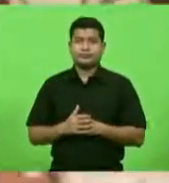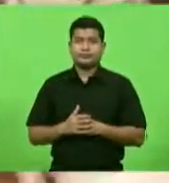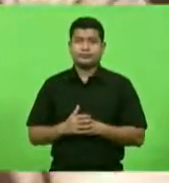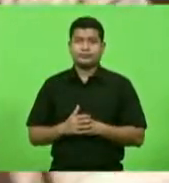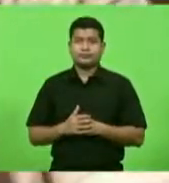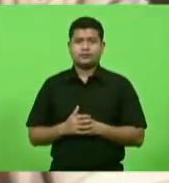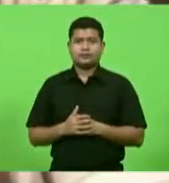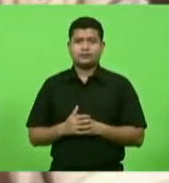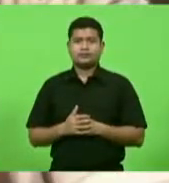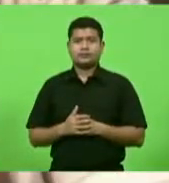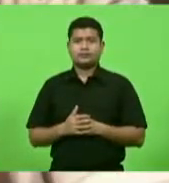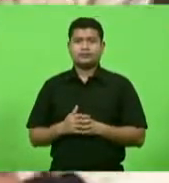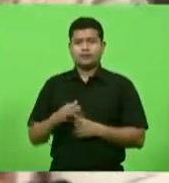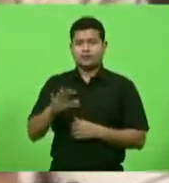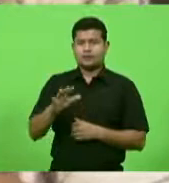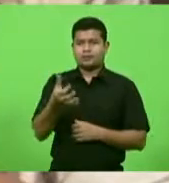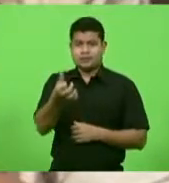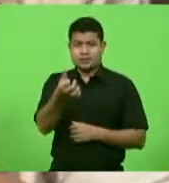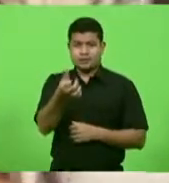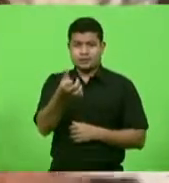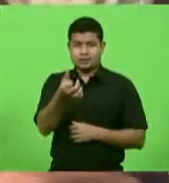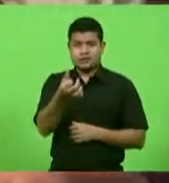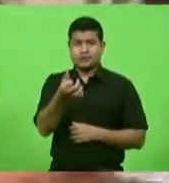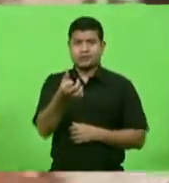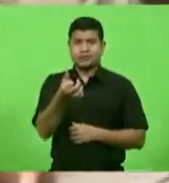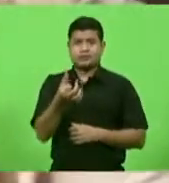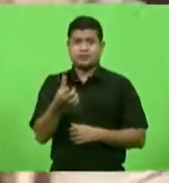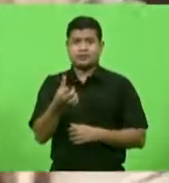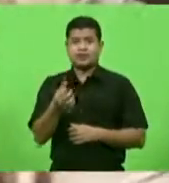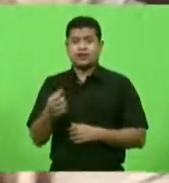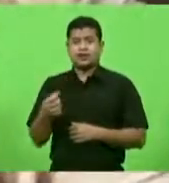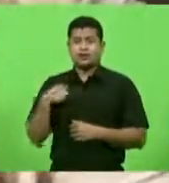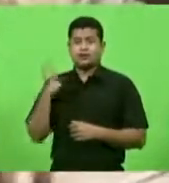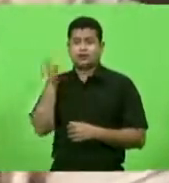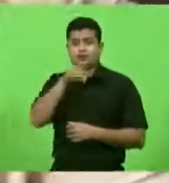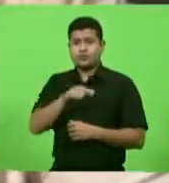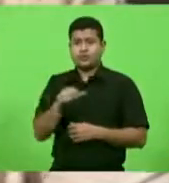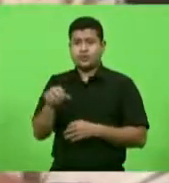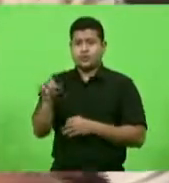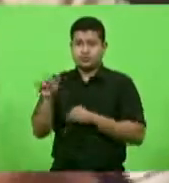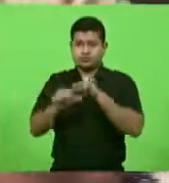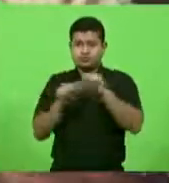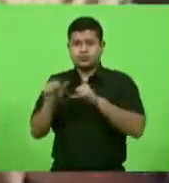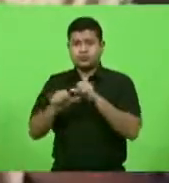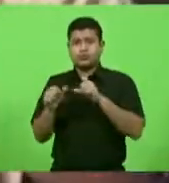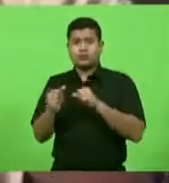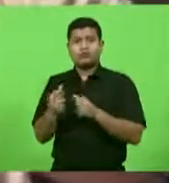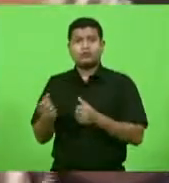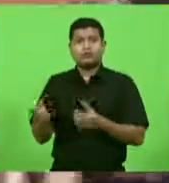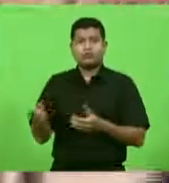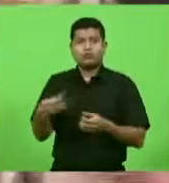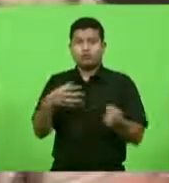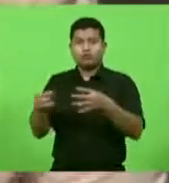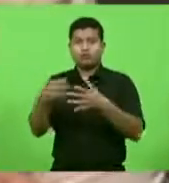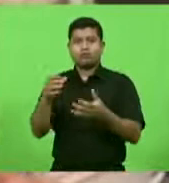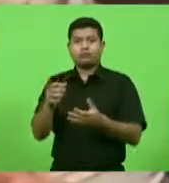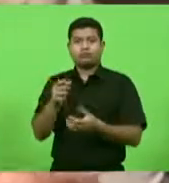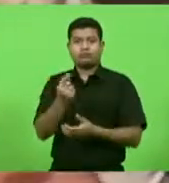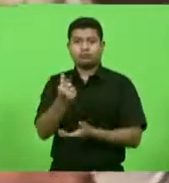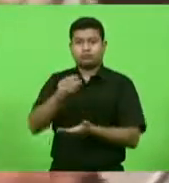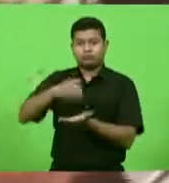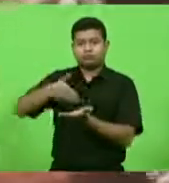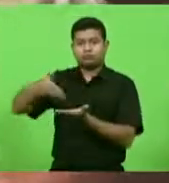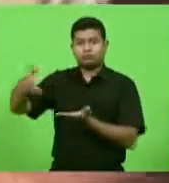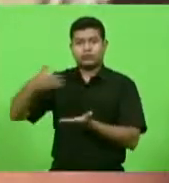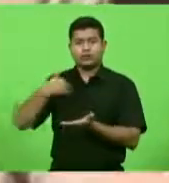seis no total reuniu novos investimentos novas formas de investimentos ele fez